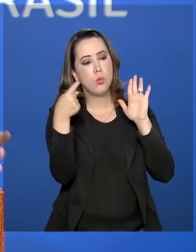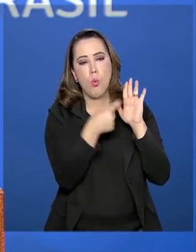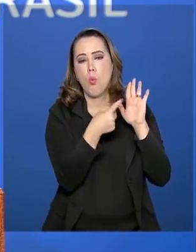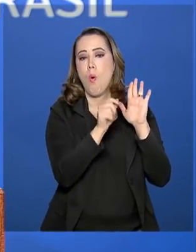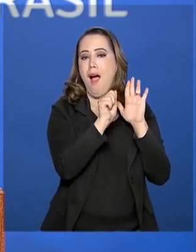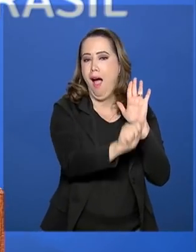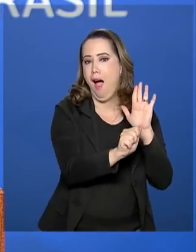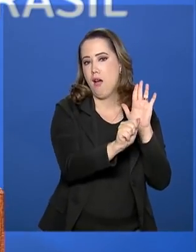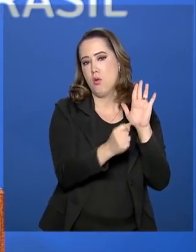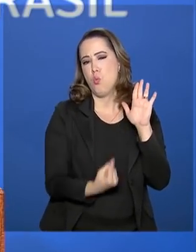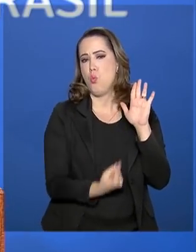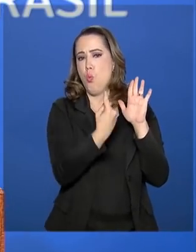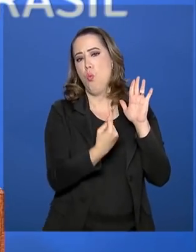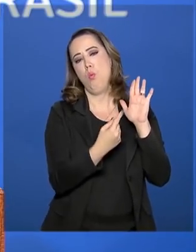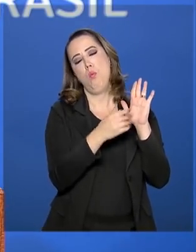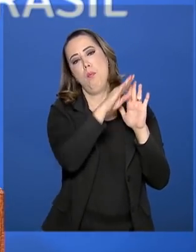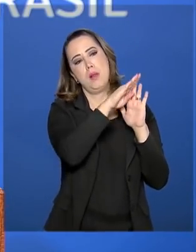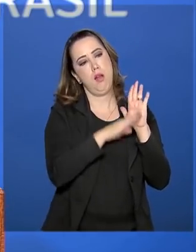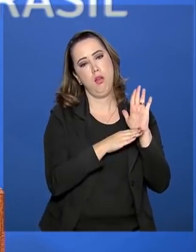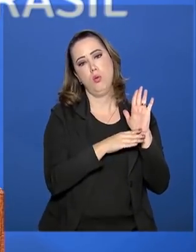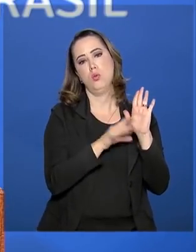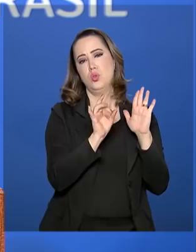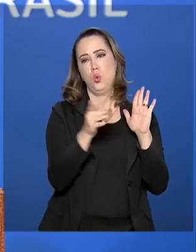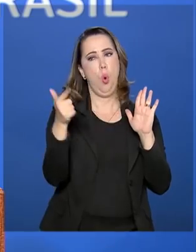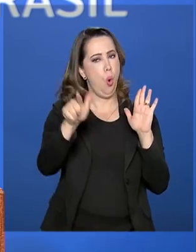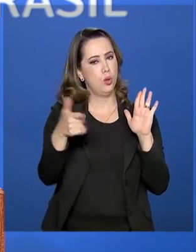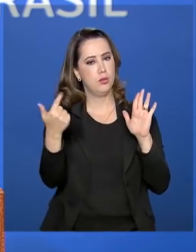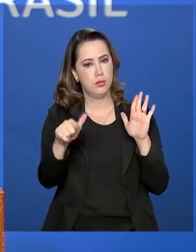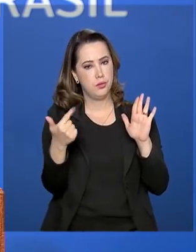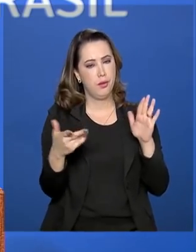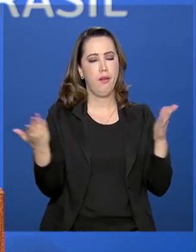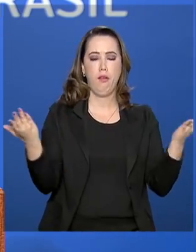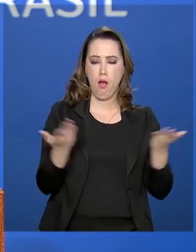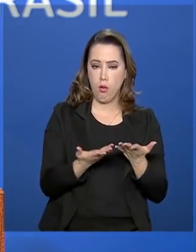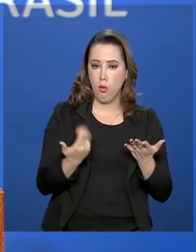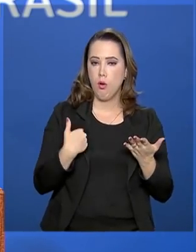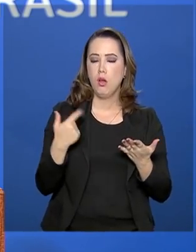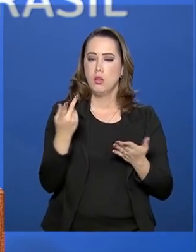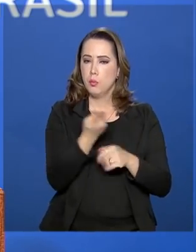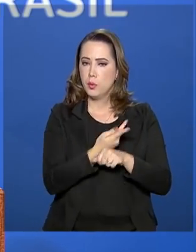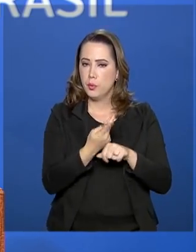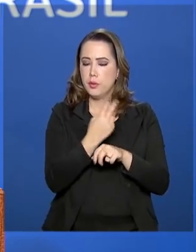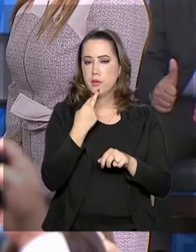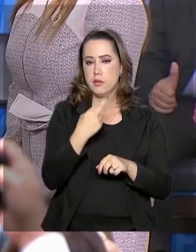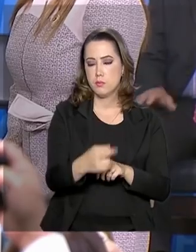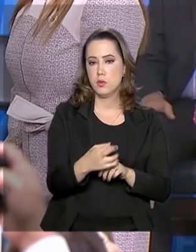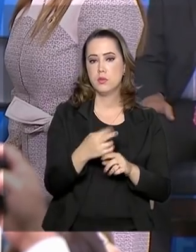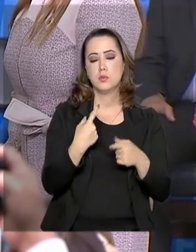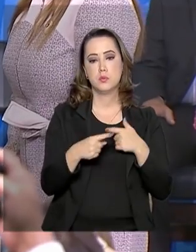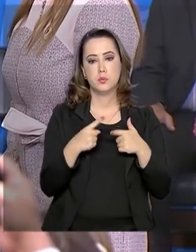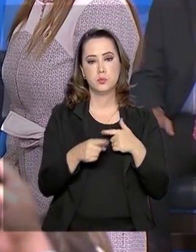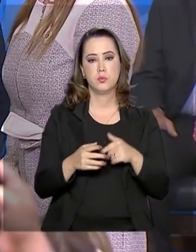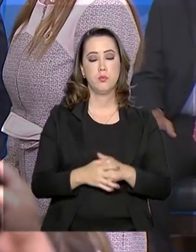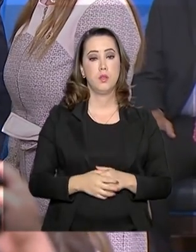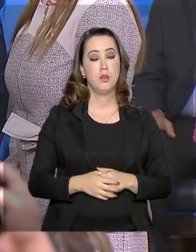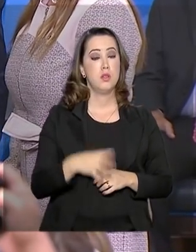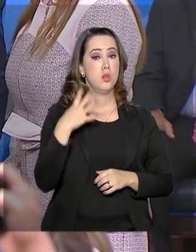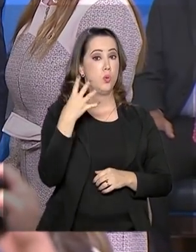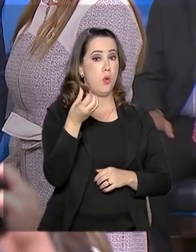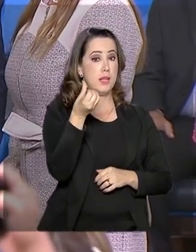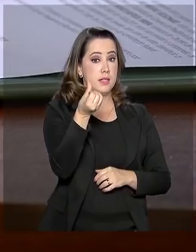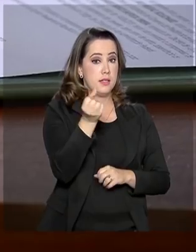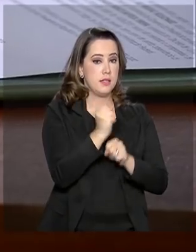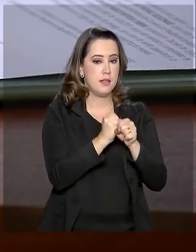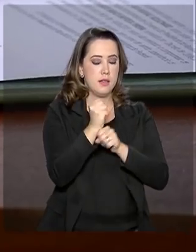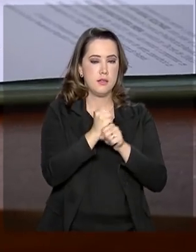ele entra agora também buscando aí soluções para essa questão. Com 46 anos